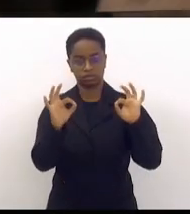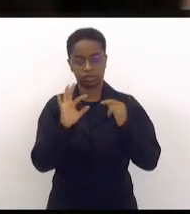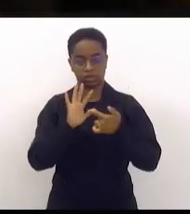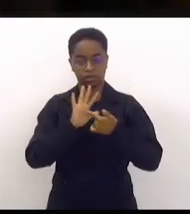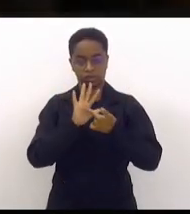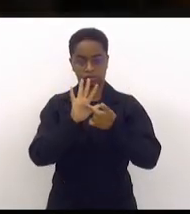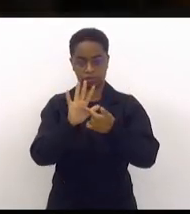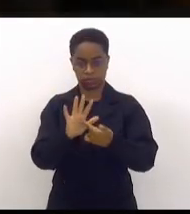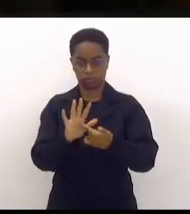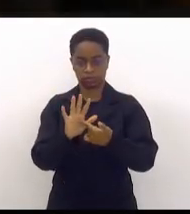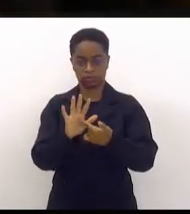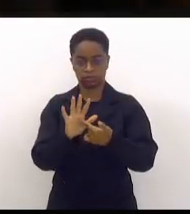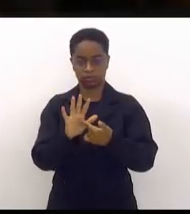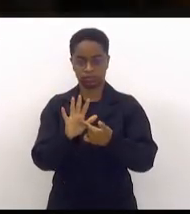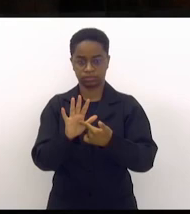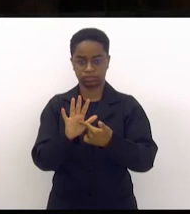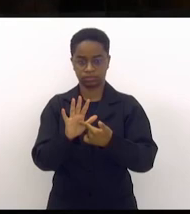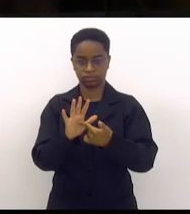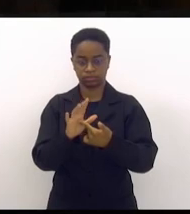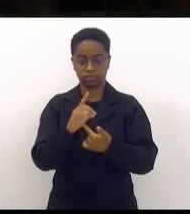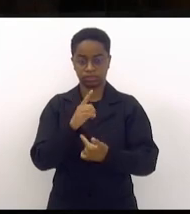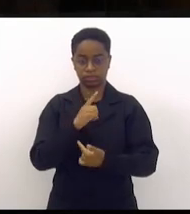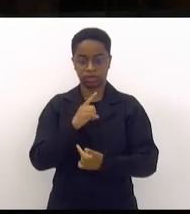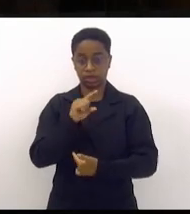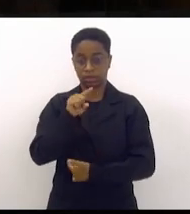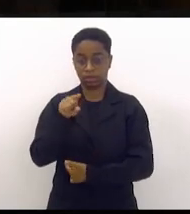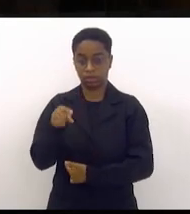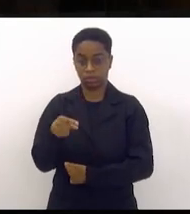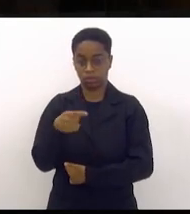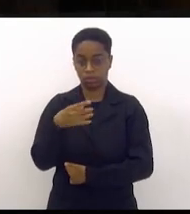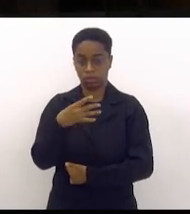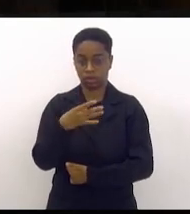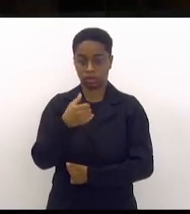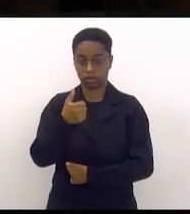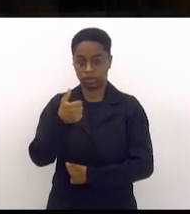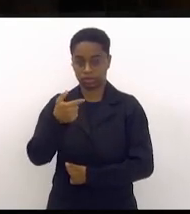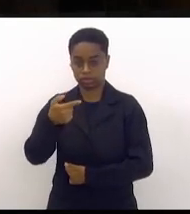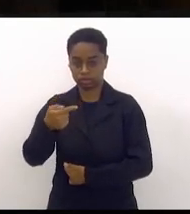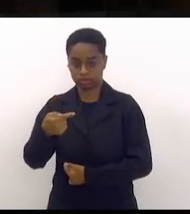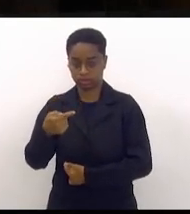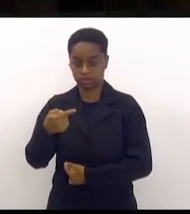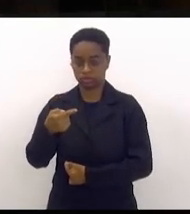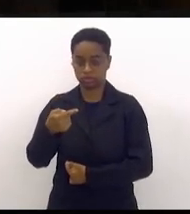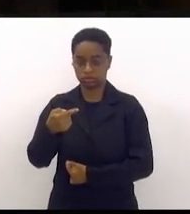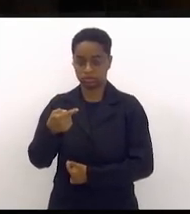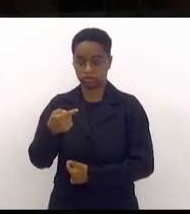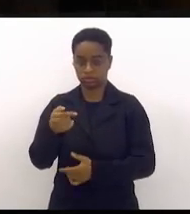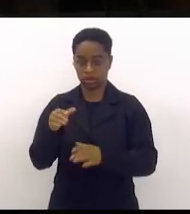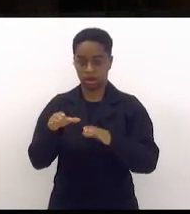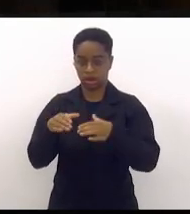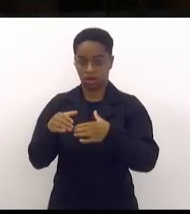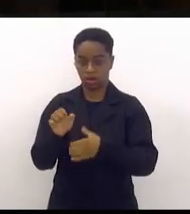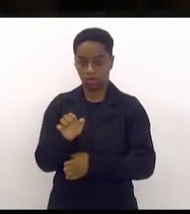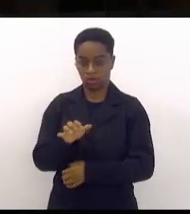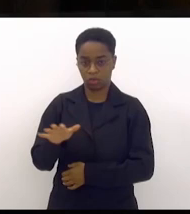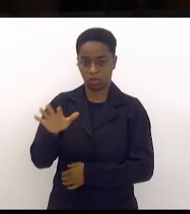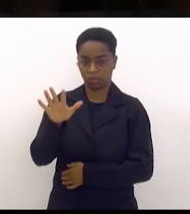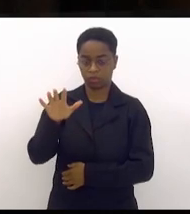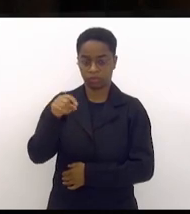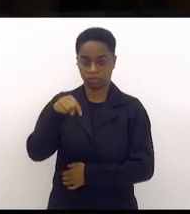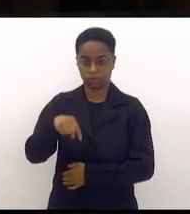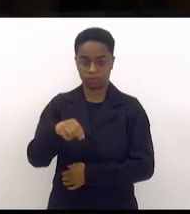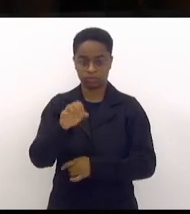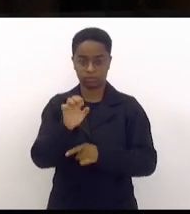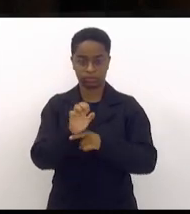fala que 1.417 comunidades do nosso Estado